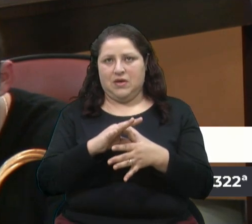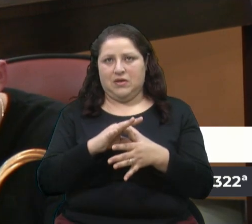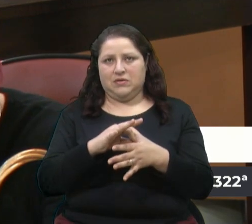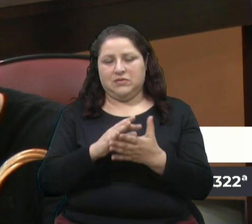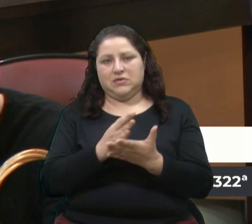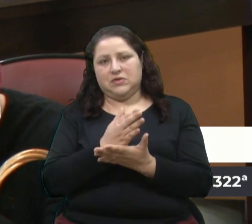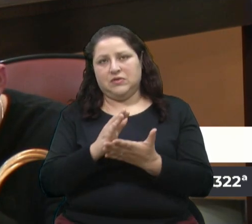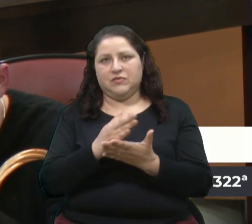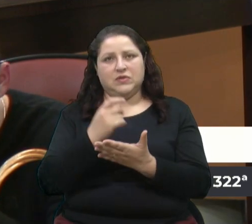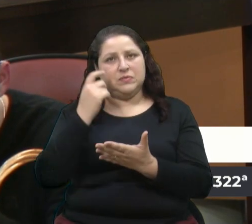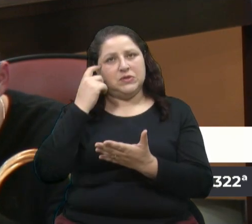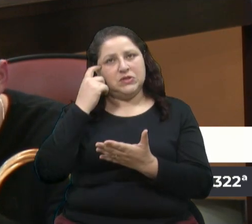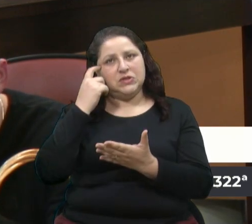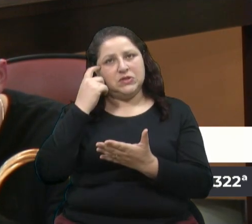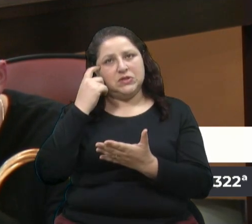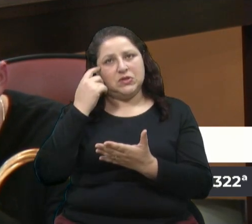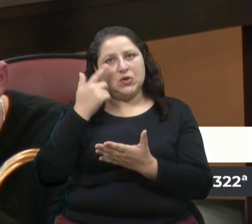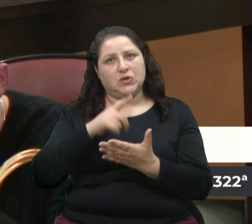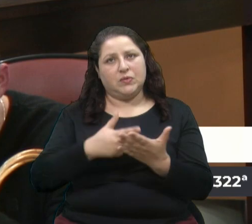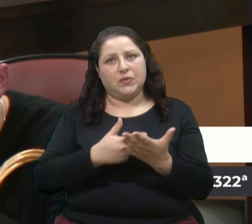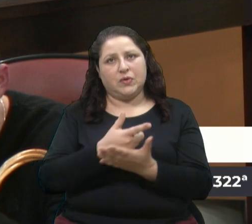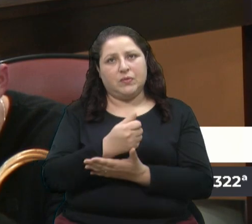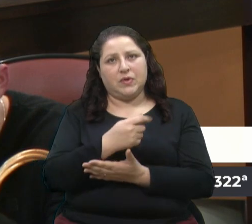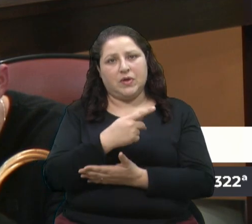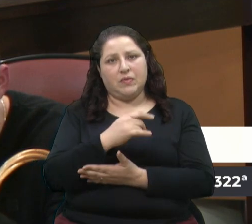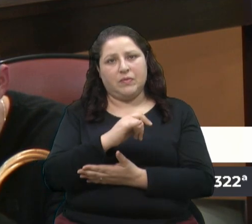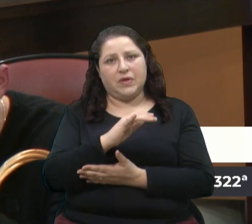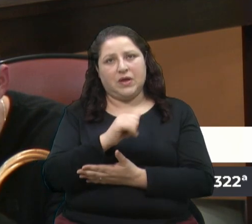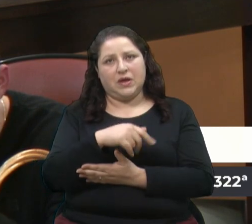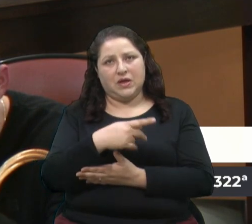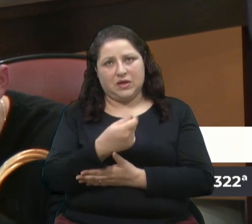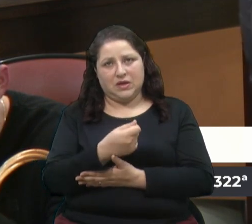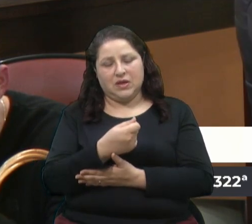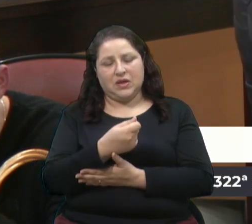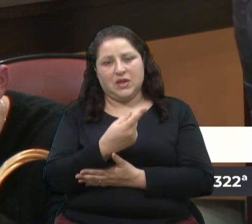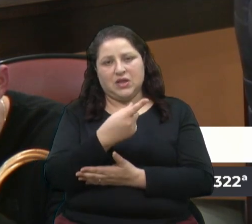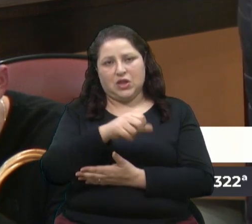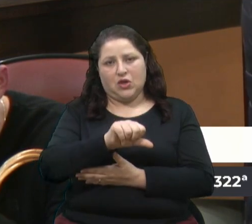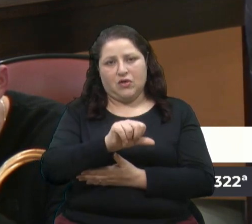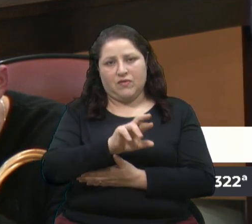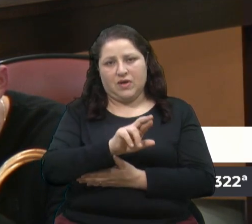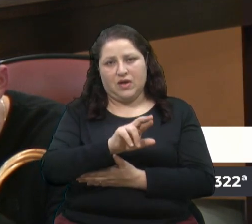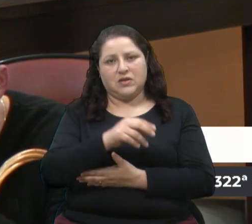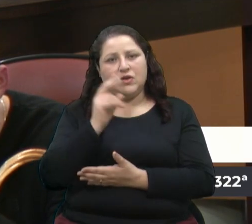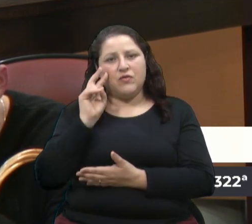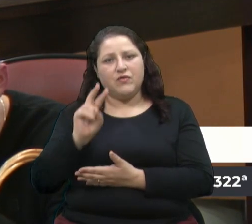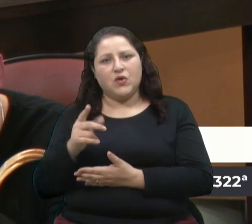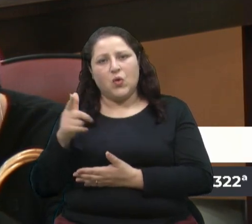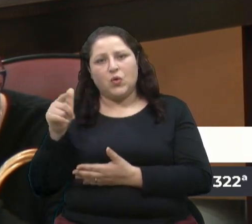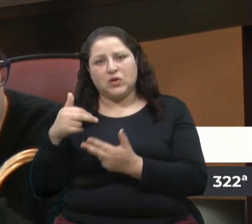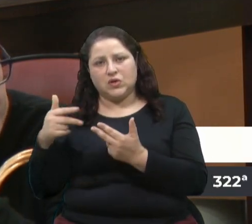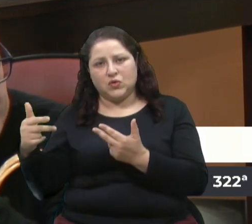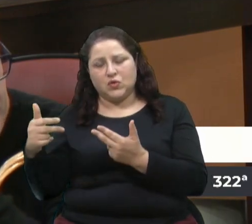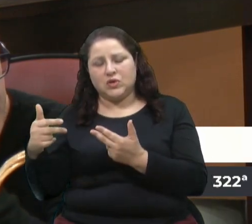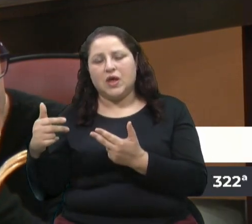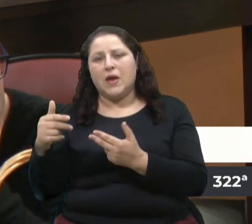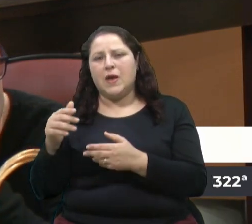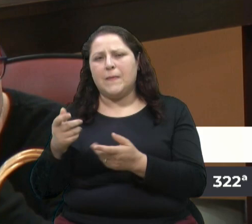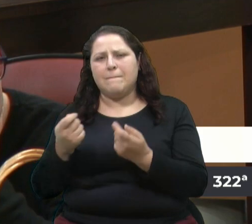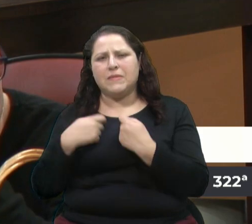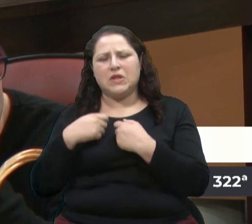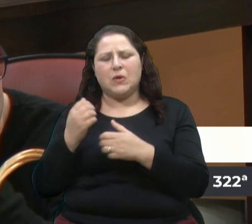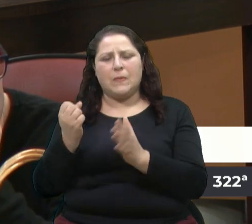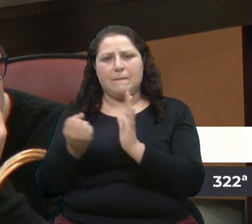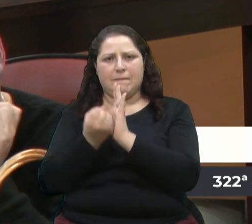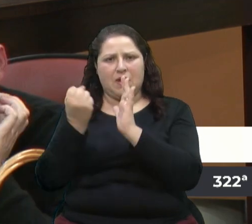Talvez pensando em chegar a picanha lá, Bressan, em 19. Eu vi outras coisas, vereador Alberto, mas o que mais me marcou,